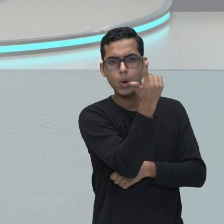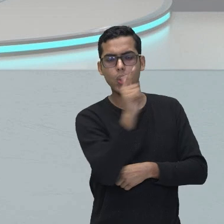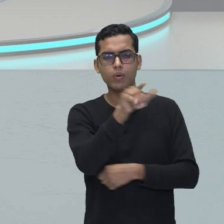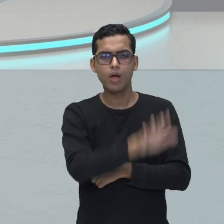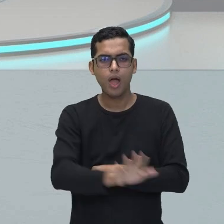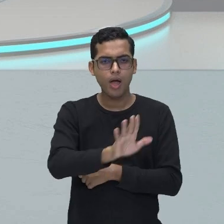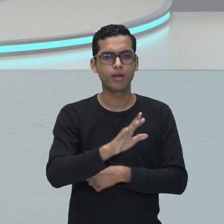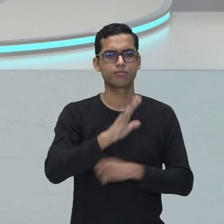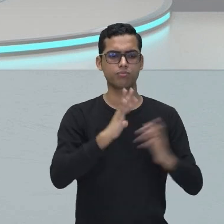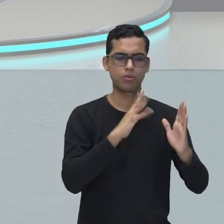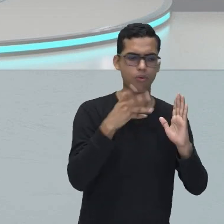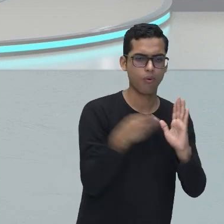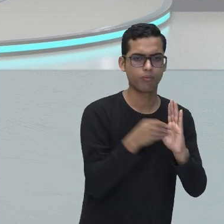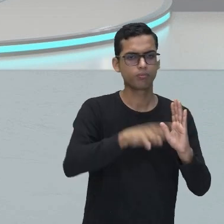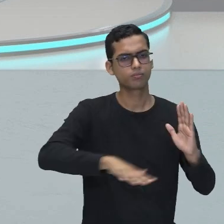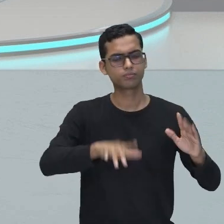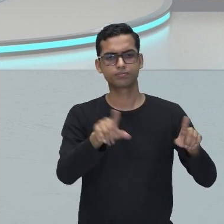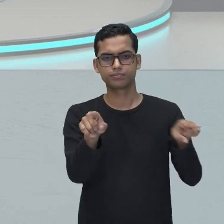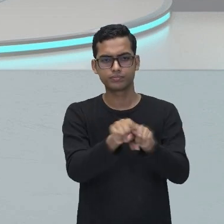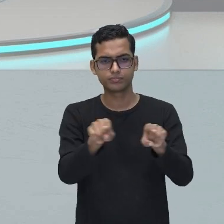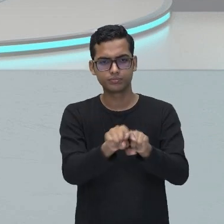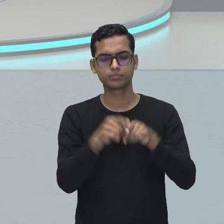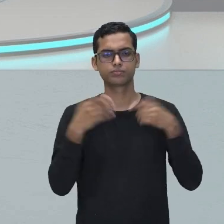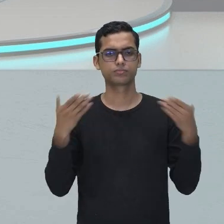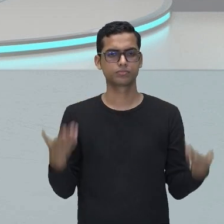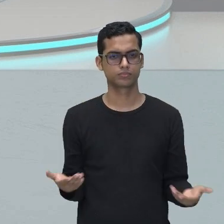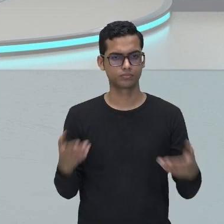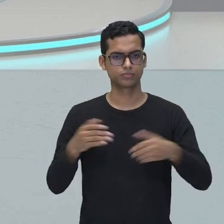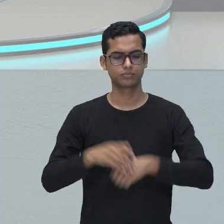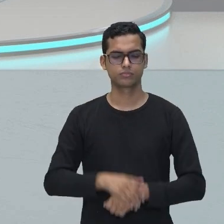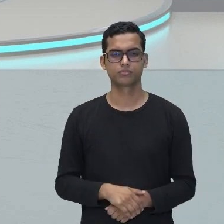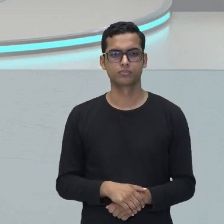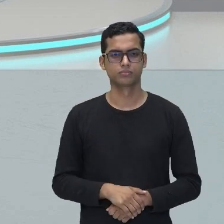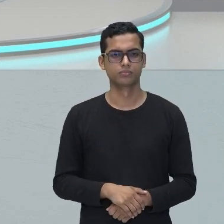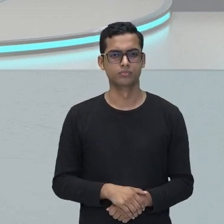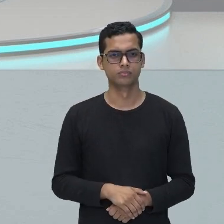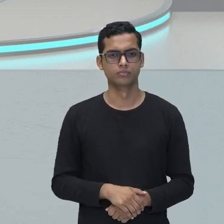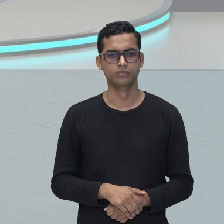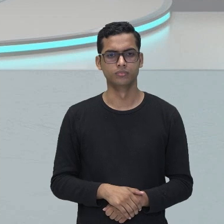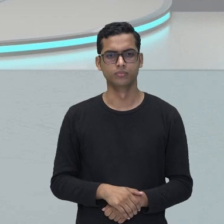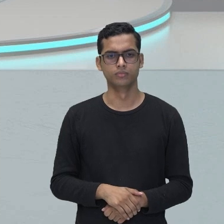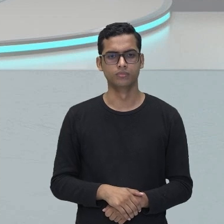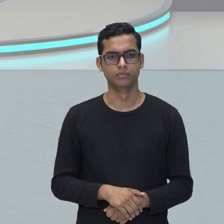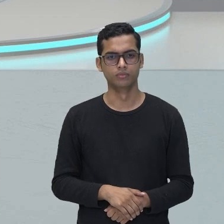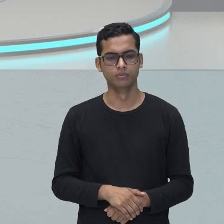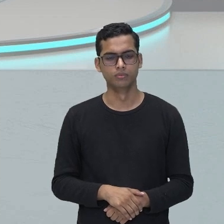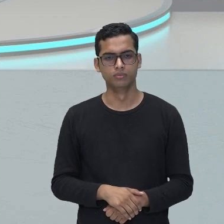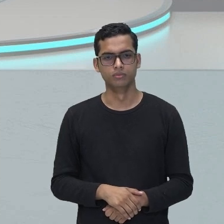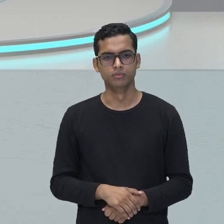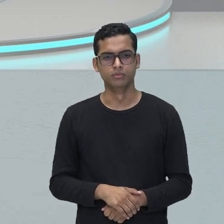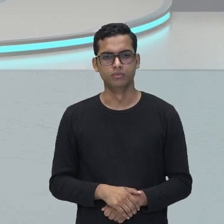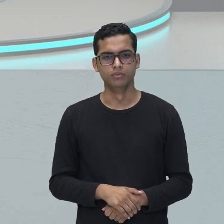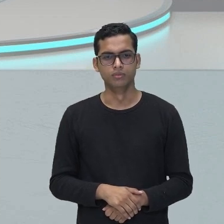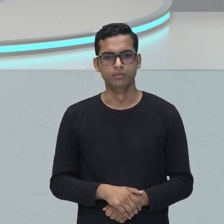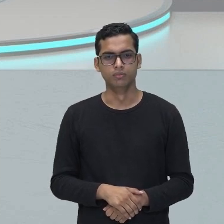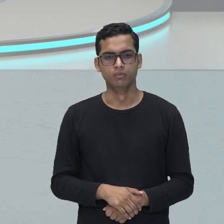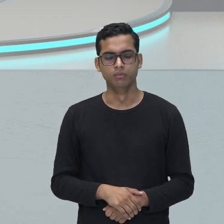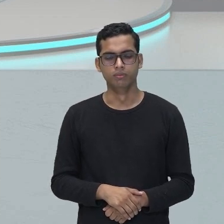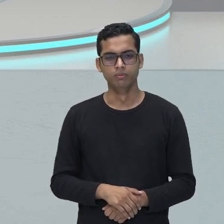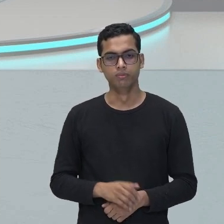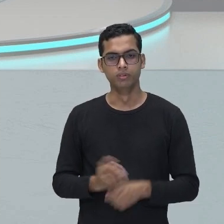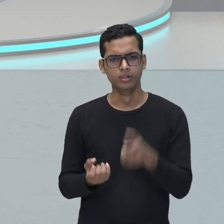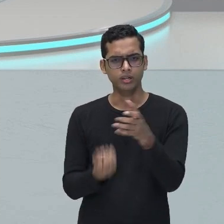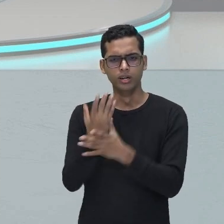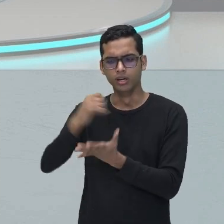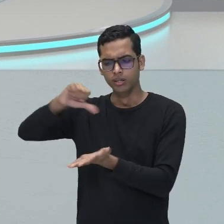do nosso país, foi dividido em capitanias. Então,